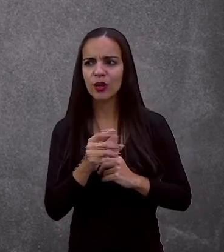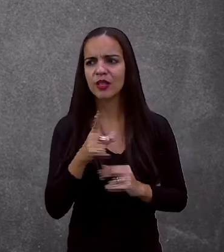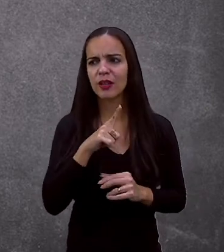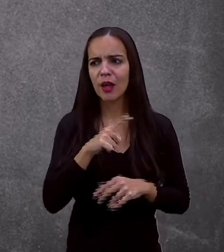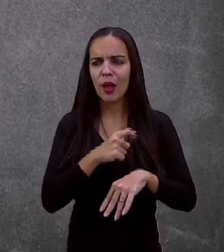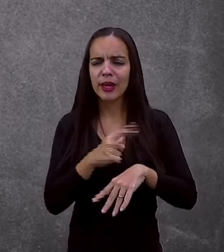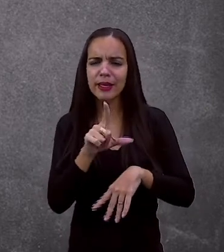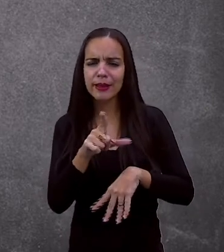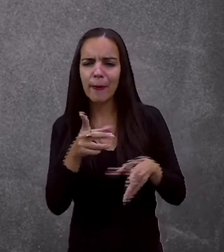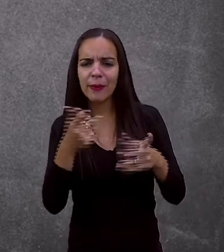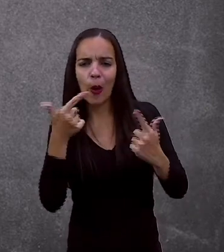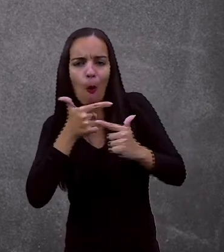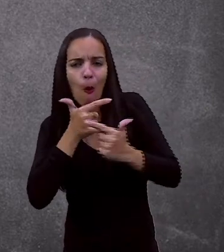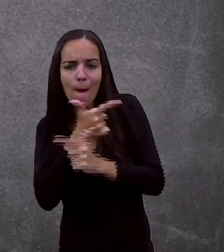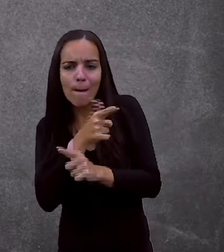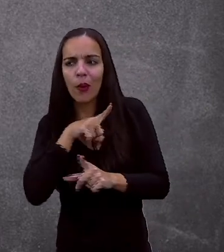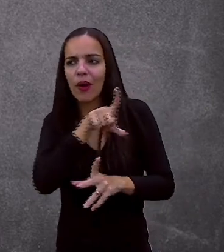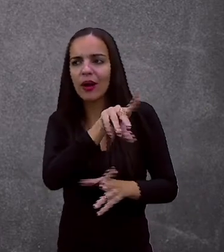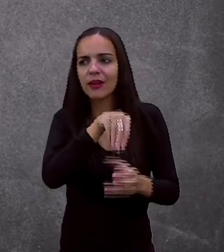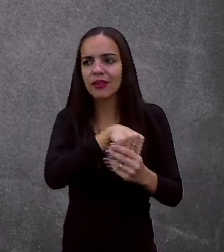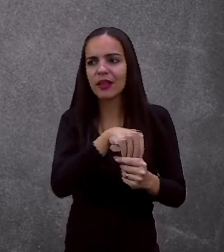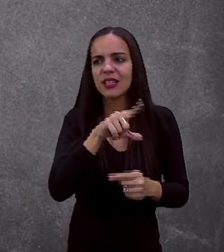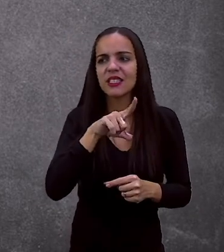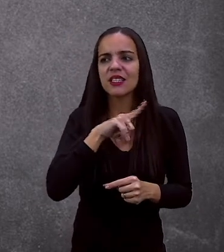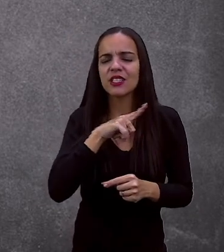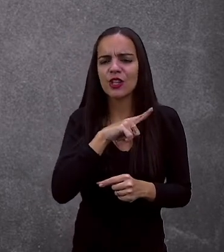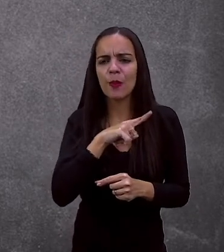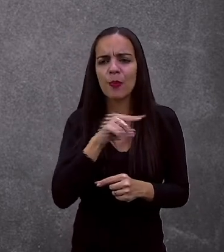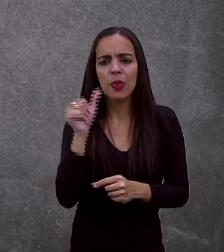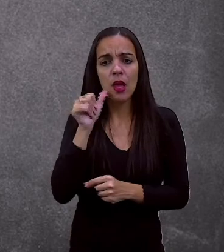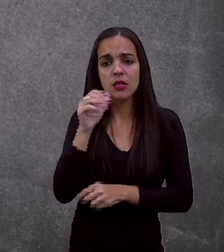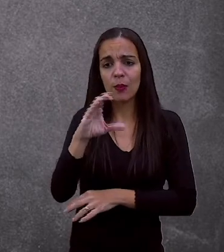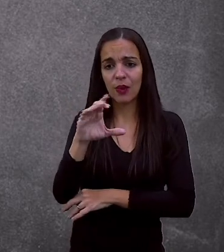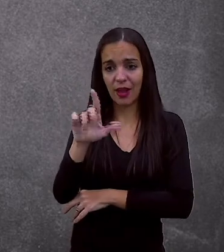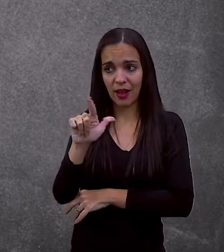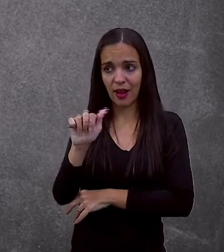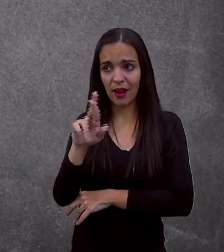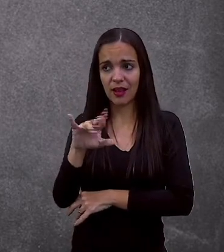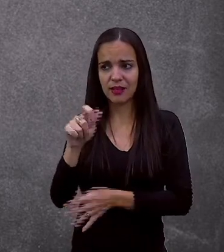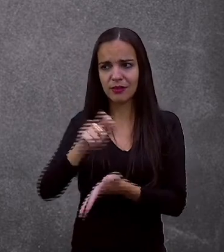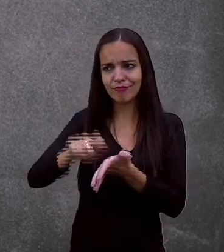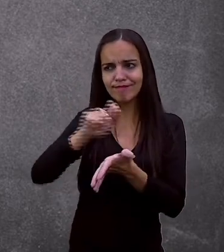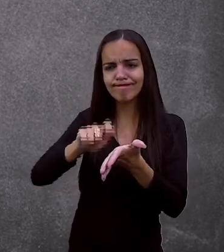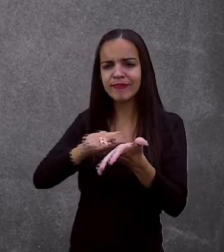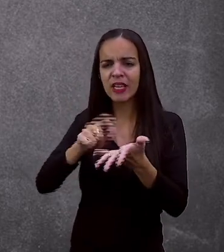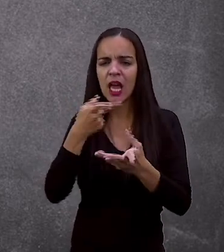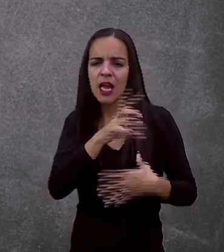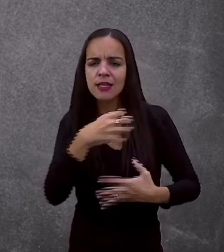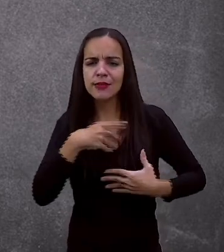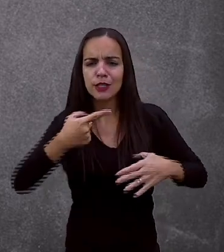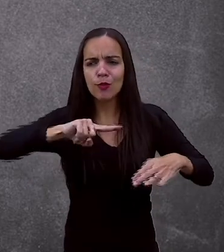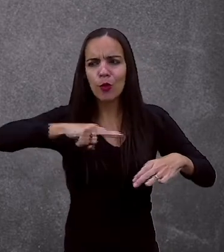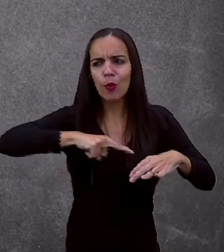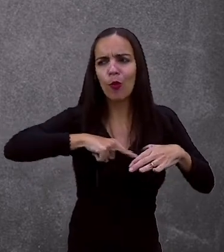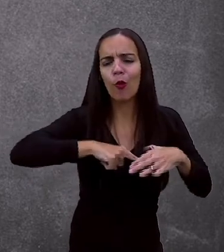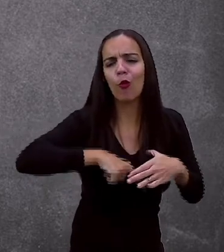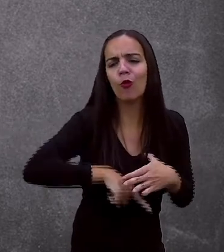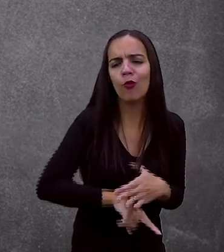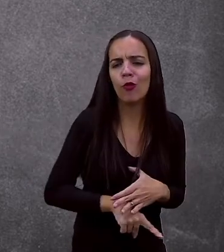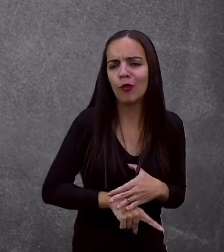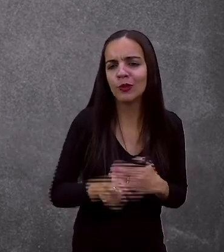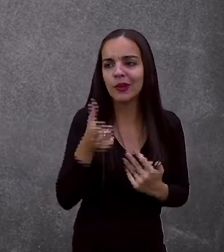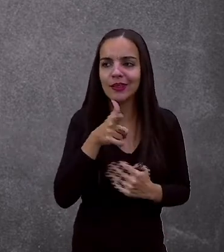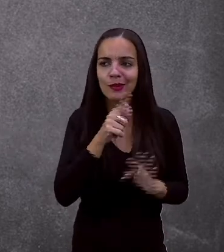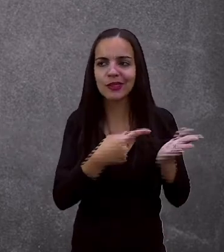Eu queria que vocês percebessem o que? Como que a Clarice Lispector traz de forma bem profunda. Esses sentimentos.